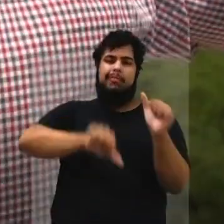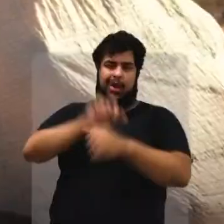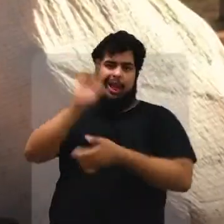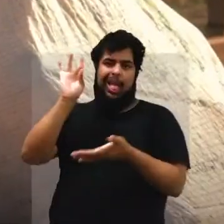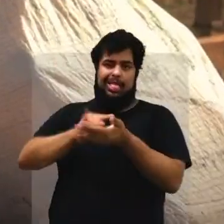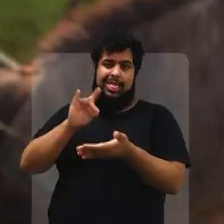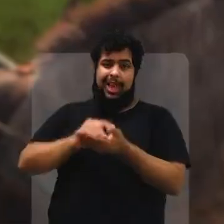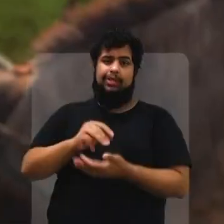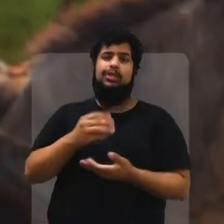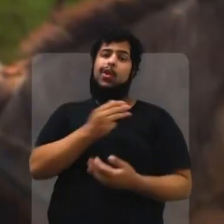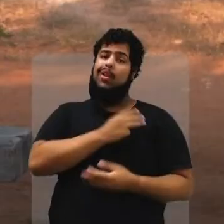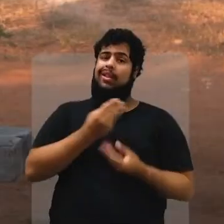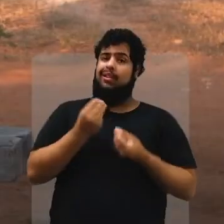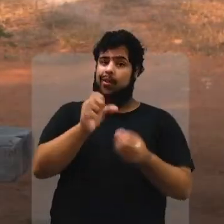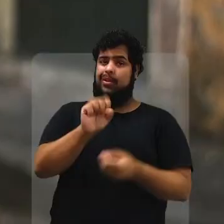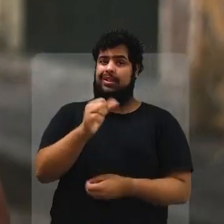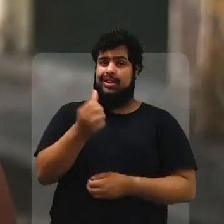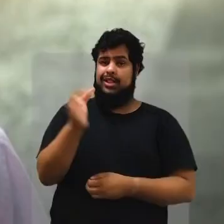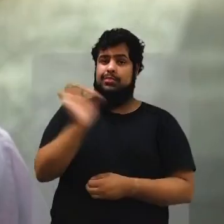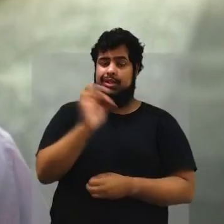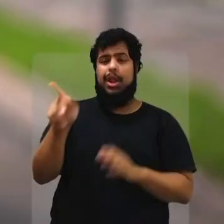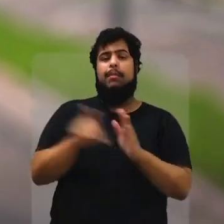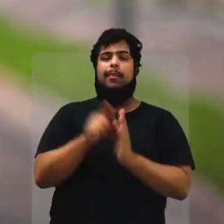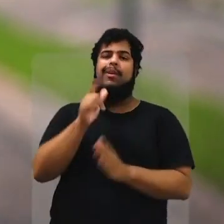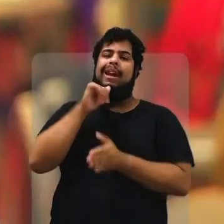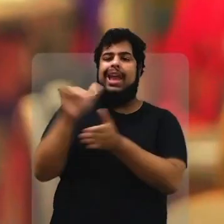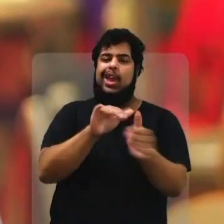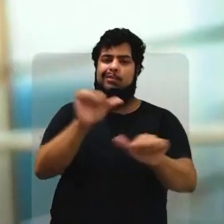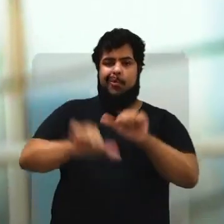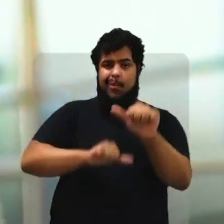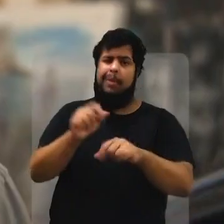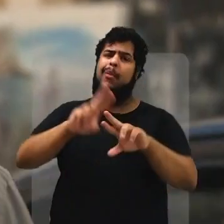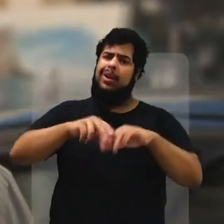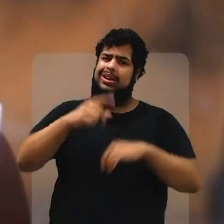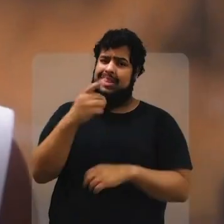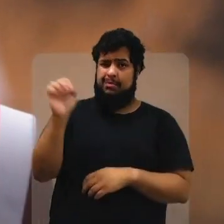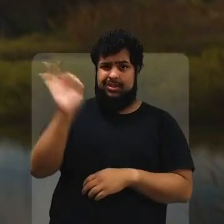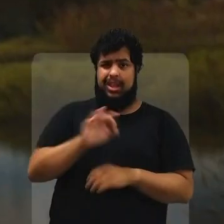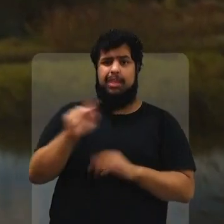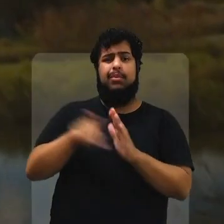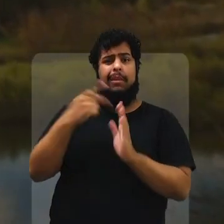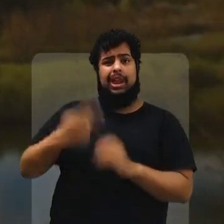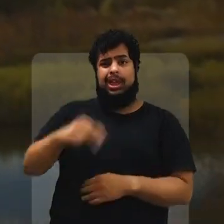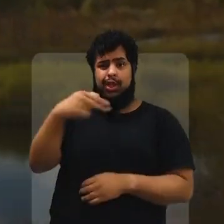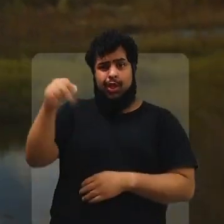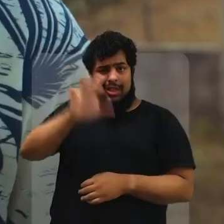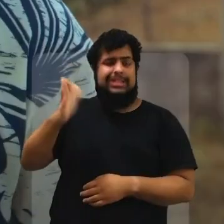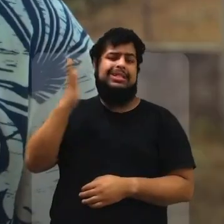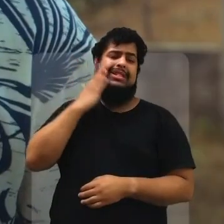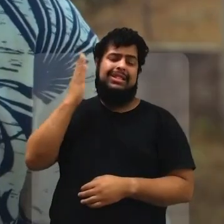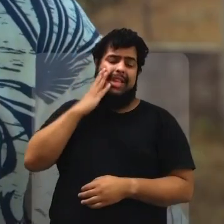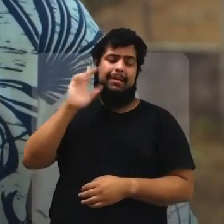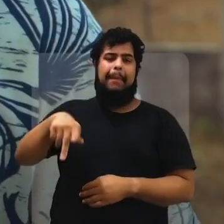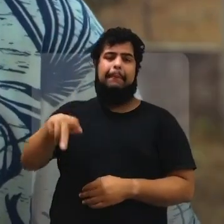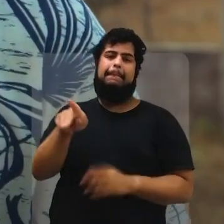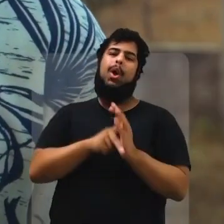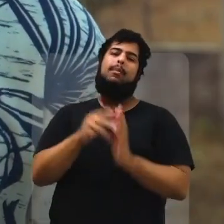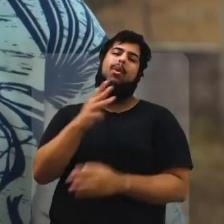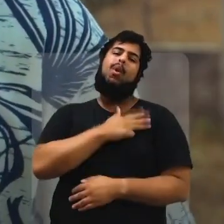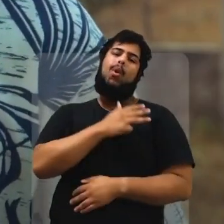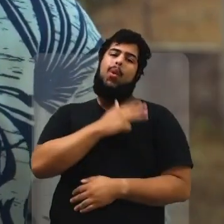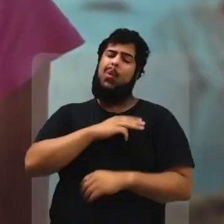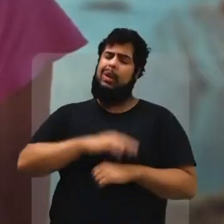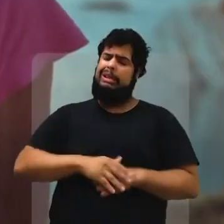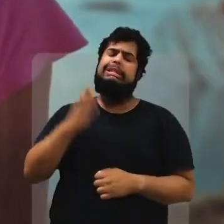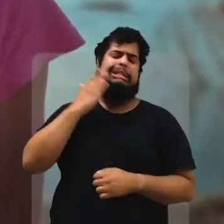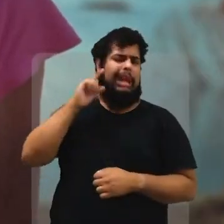São Francisco. Por isso, 100% do Nordeste sabe que a transposição é obra do Lula. Todo mundo aqui na região sabe que essa